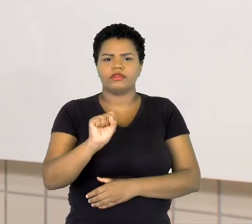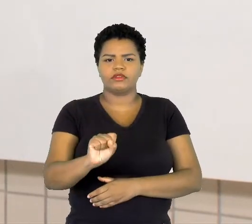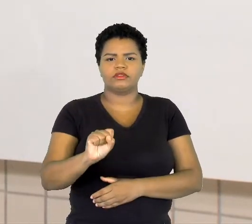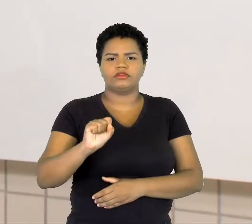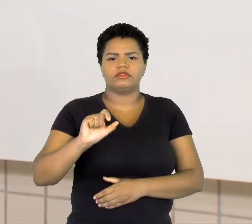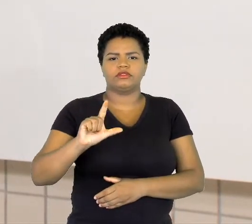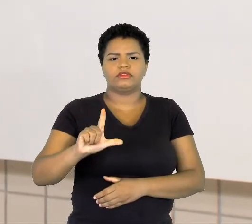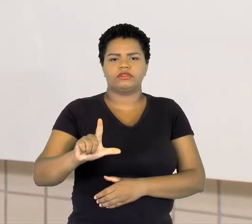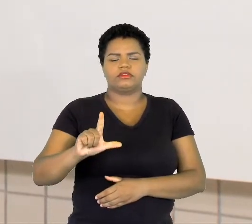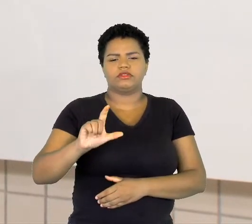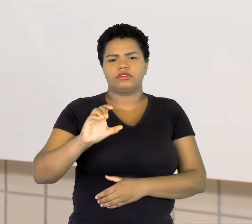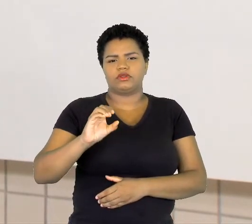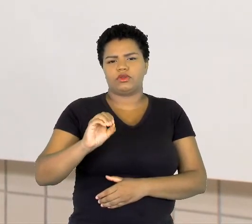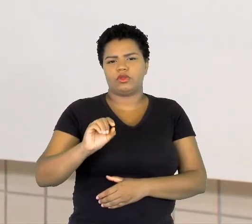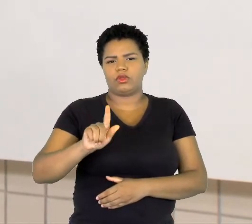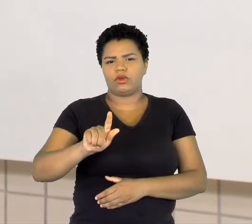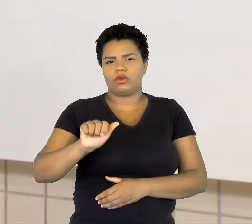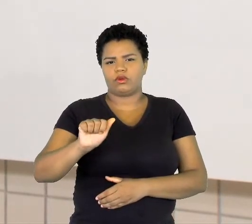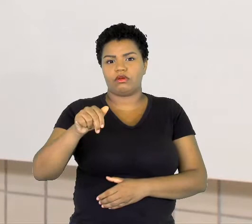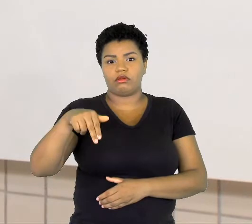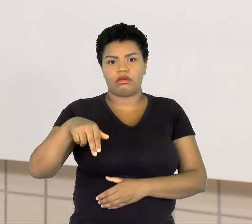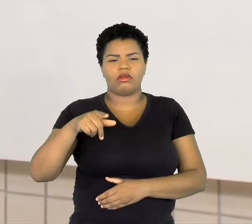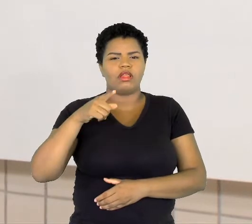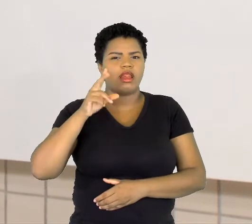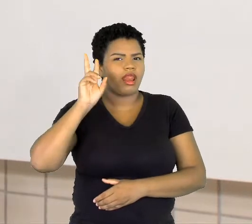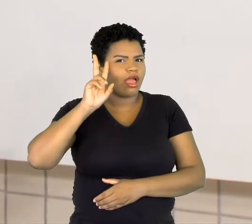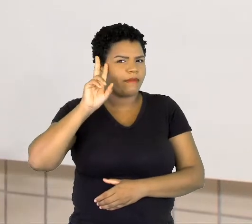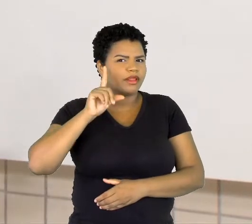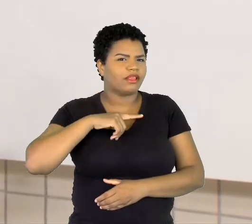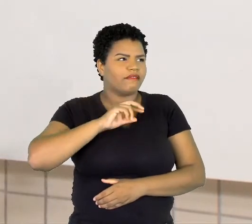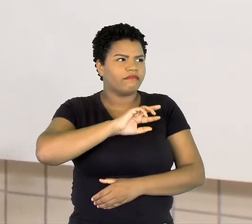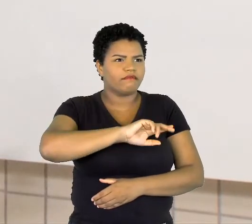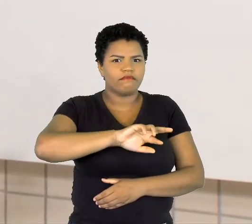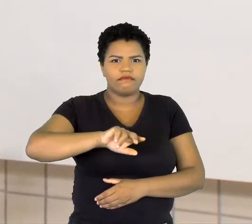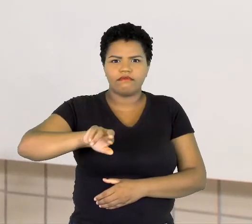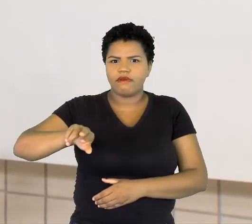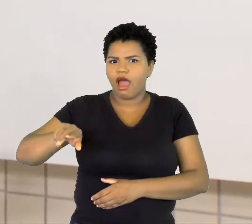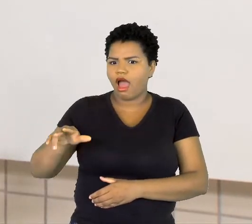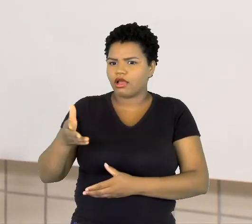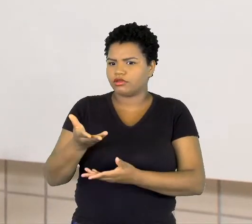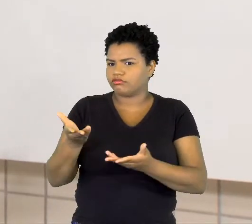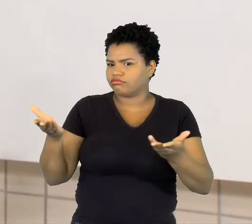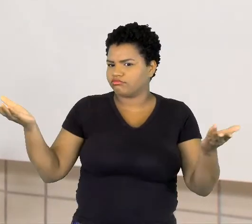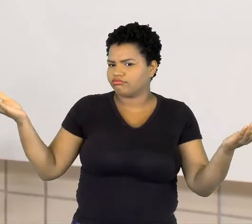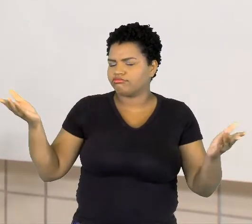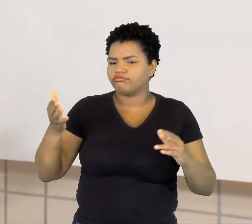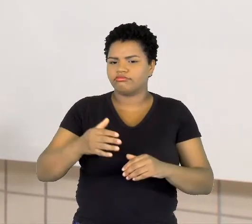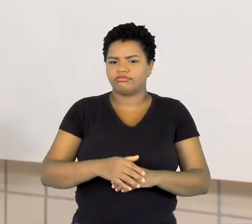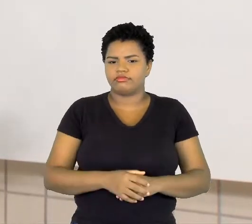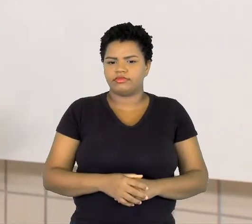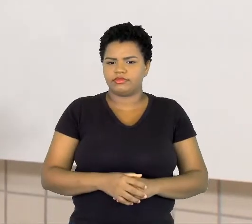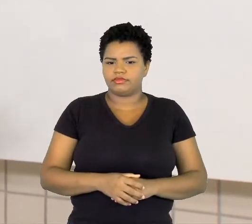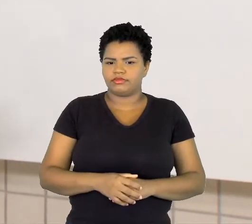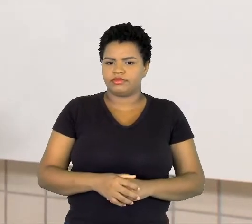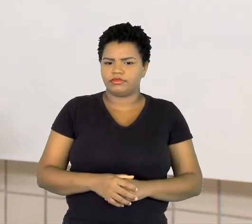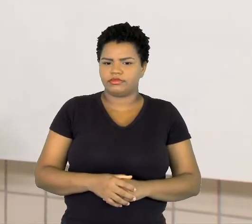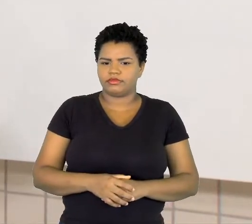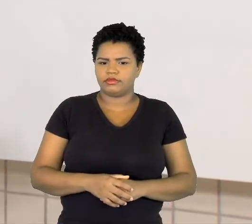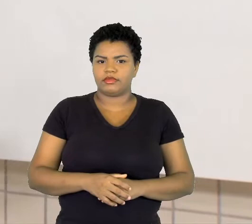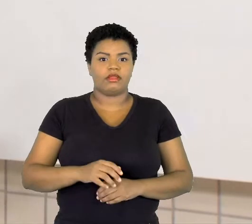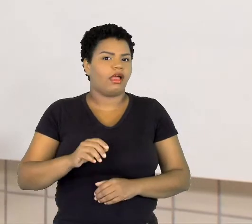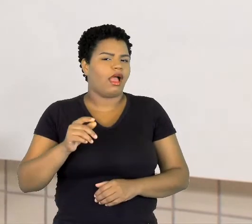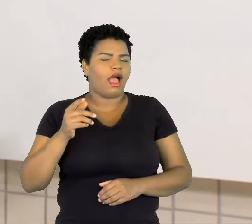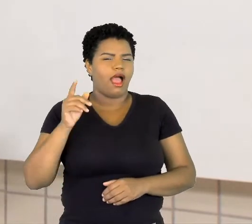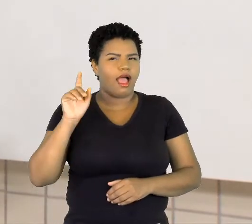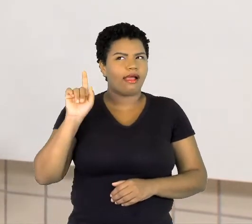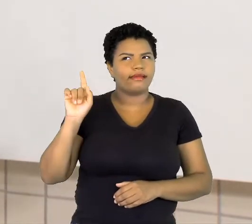Lembra de vários slogans que tem por aí? Tipo, aquele tananante das asas.